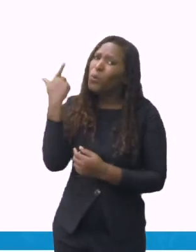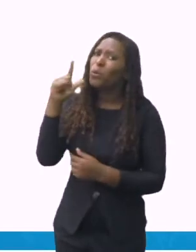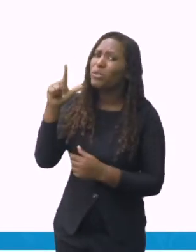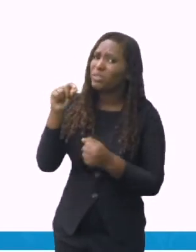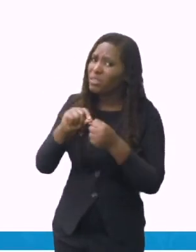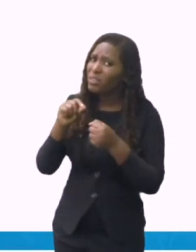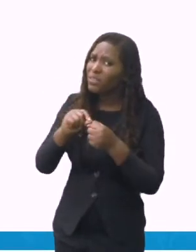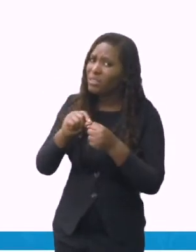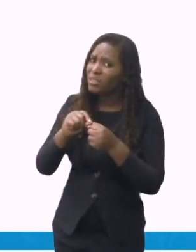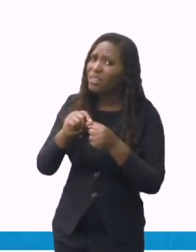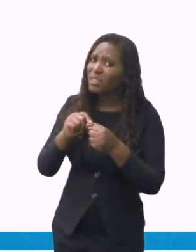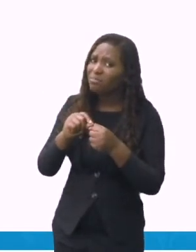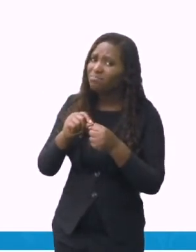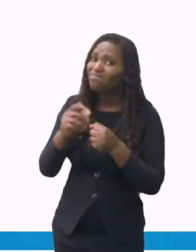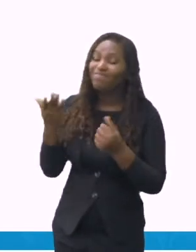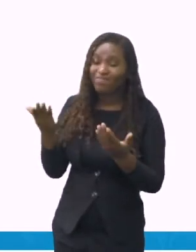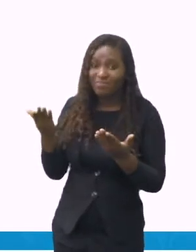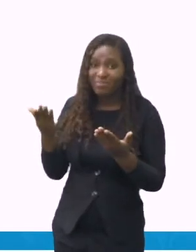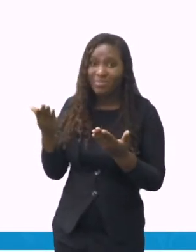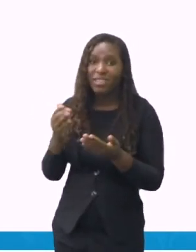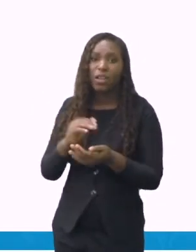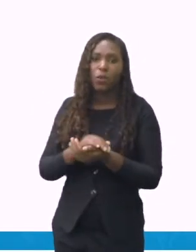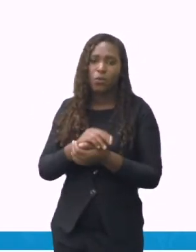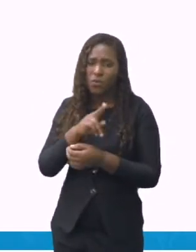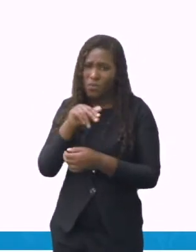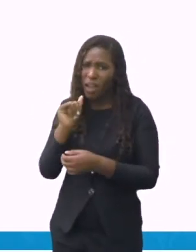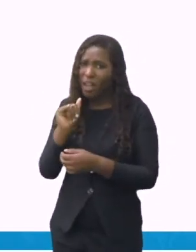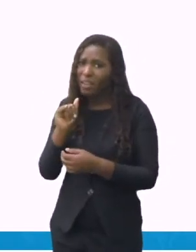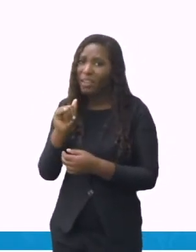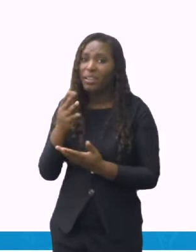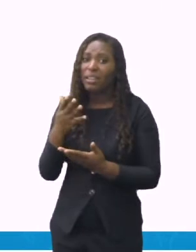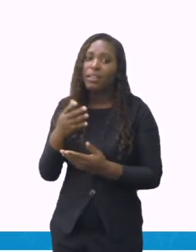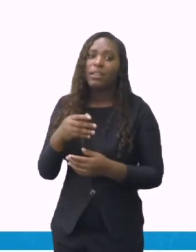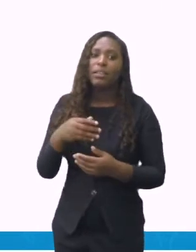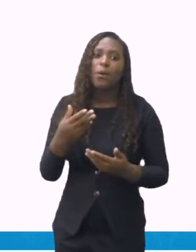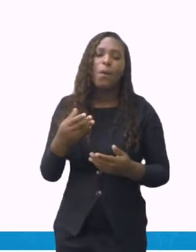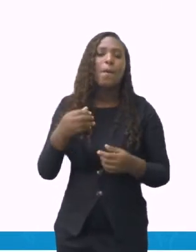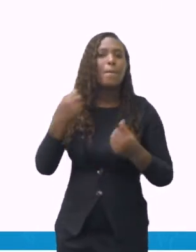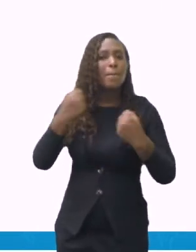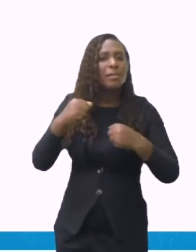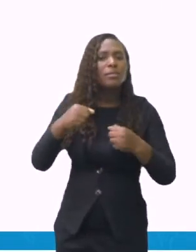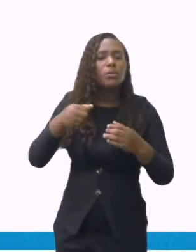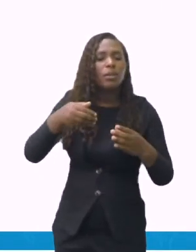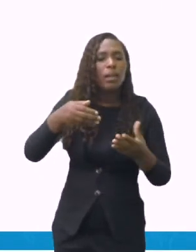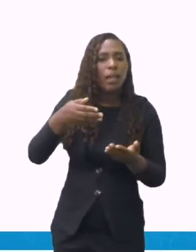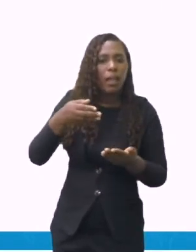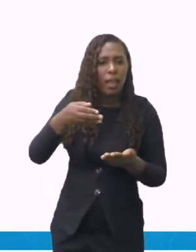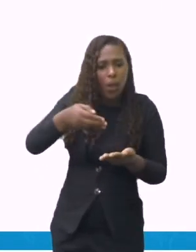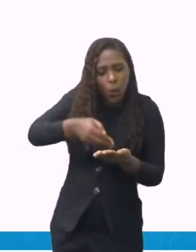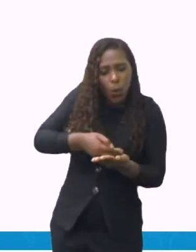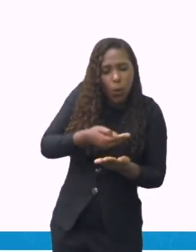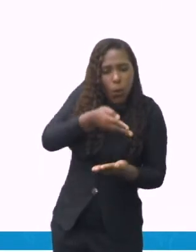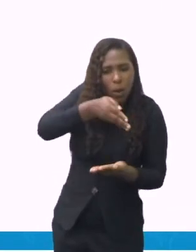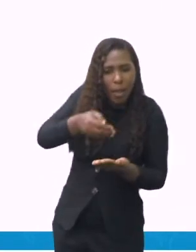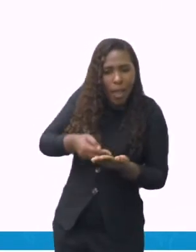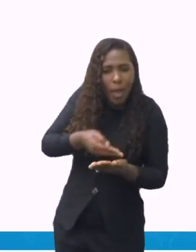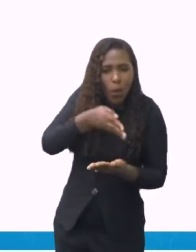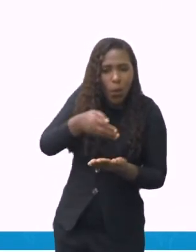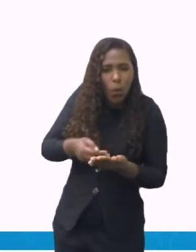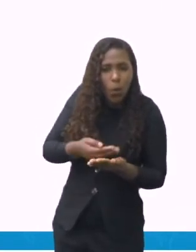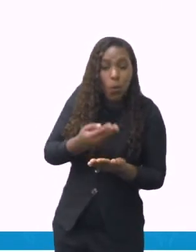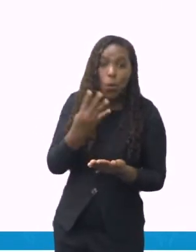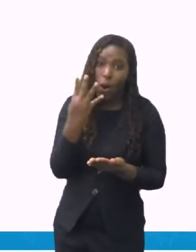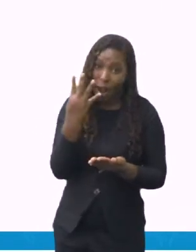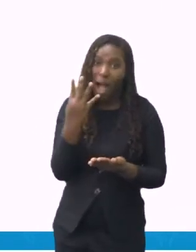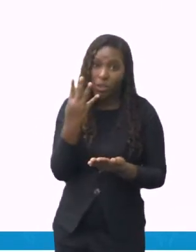Quantas colheres de açúcar eu vou precisar? Quatro colheres. Então, meça, separe antes os ingredientes com a quantidade